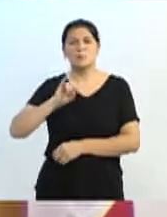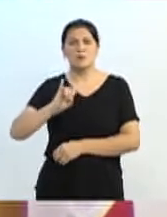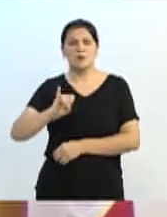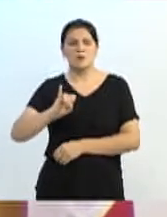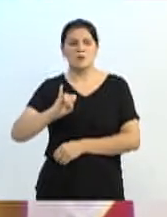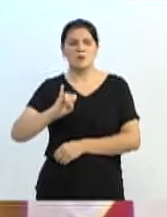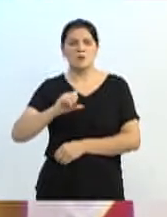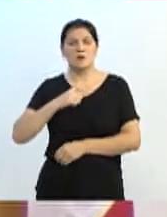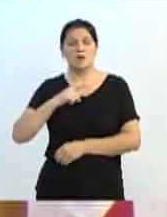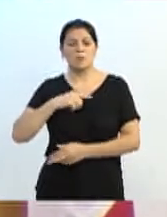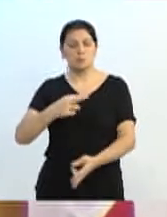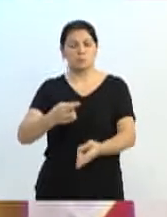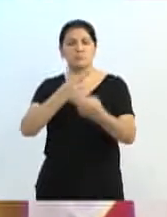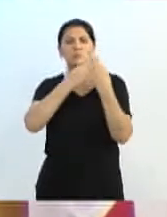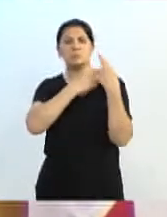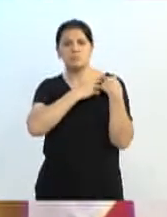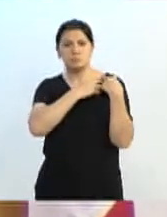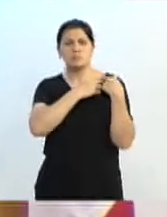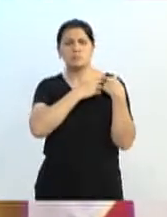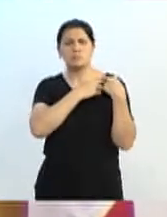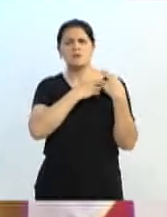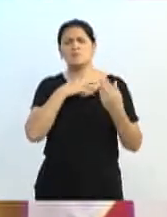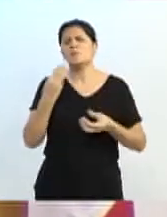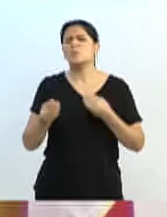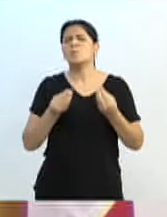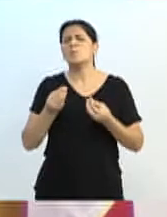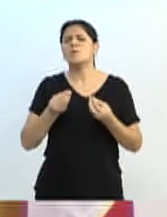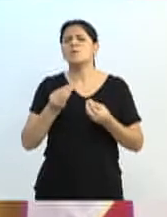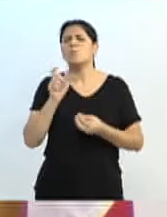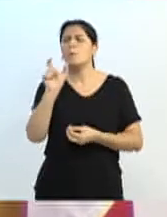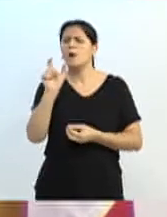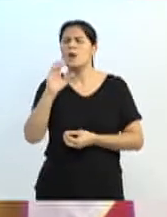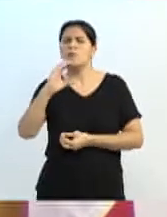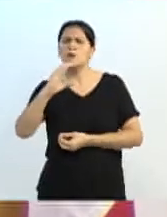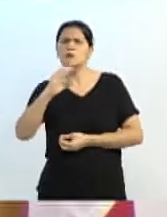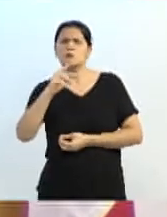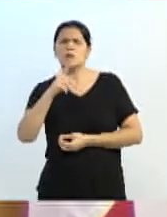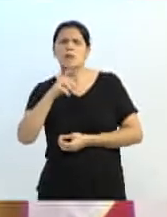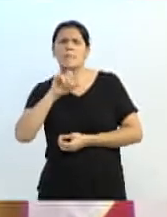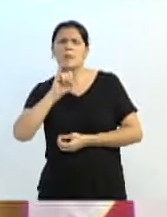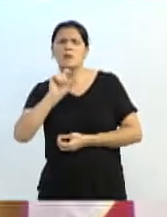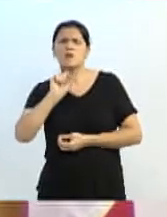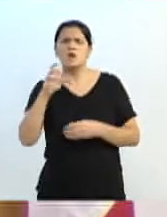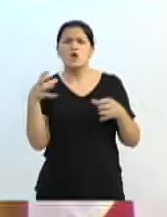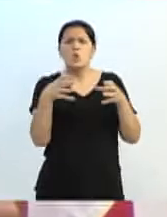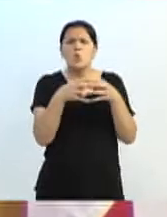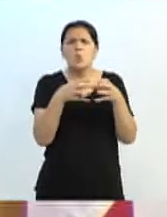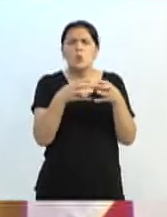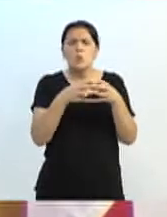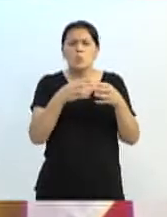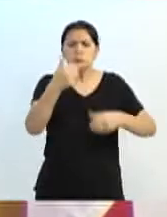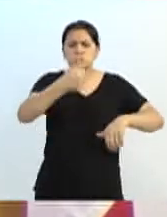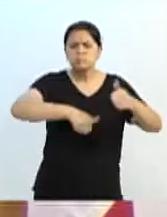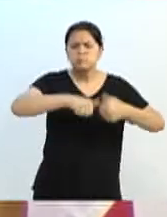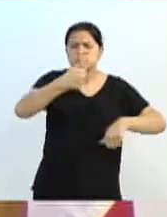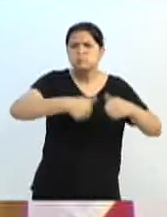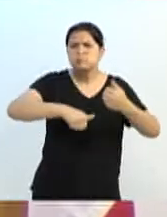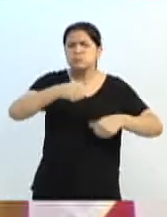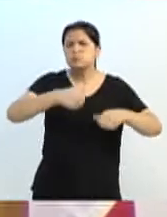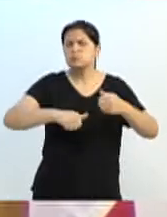negativo, CPI é comissão processante. Mas nós temos que analisar uma situação,